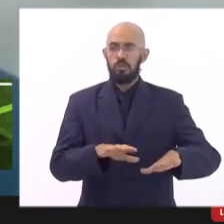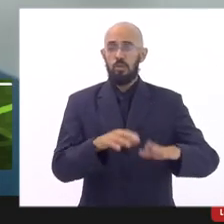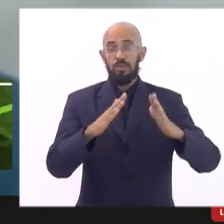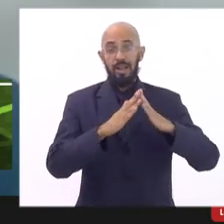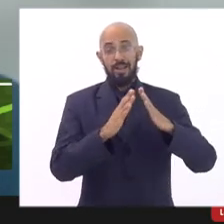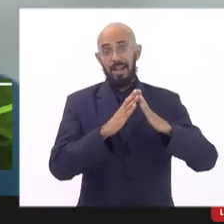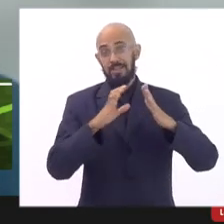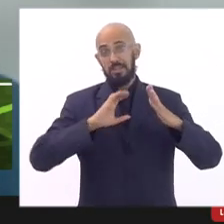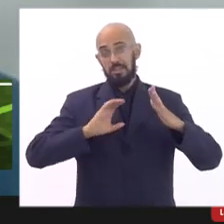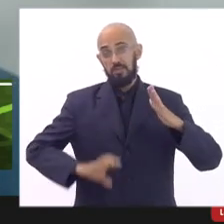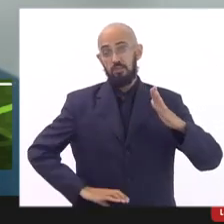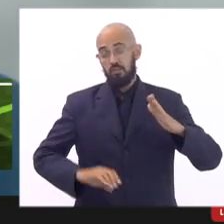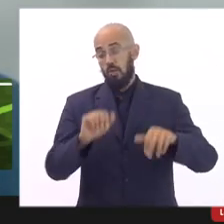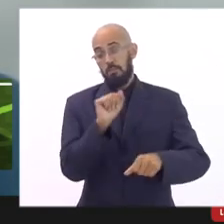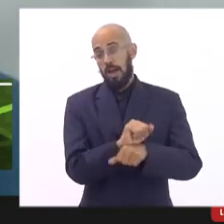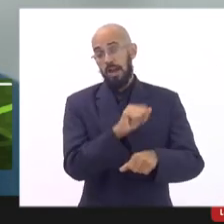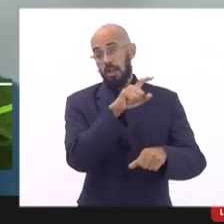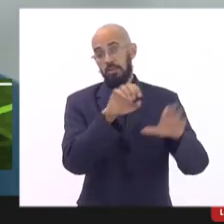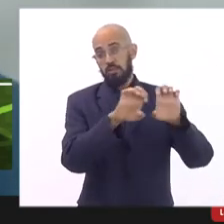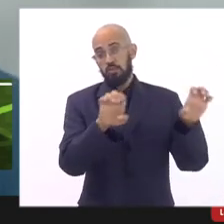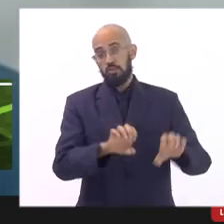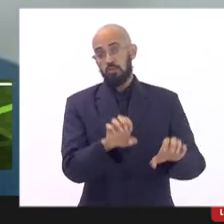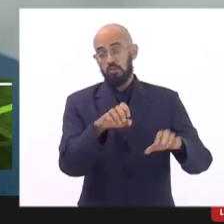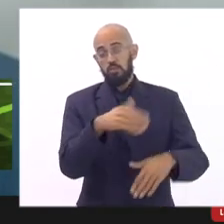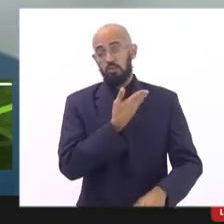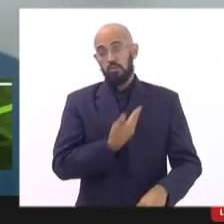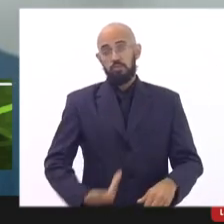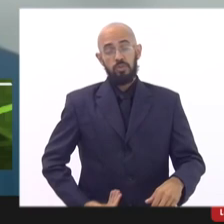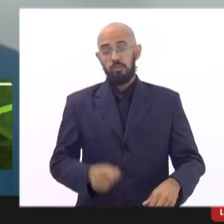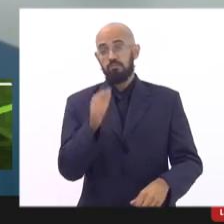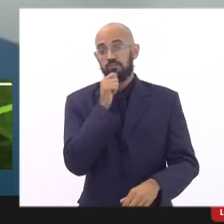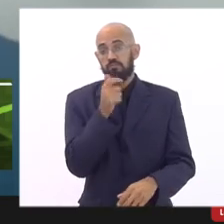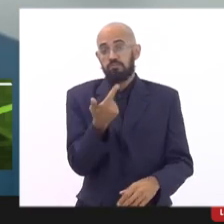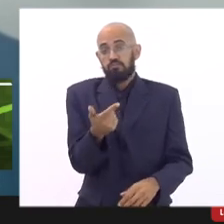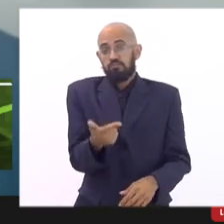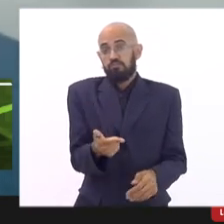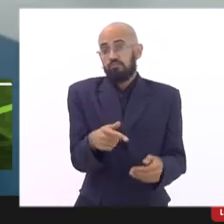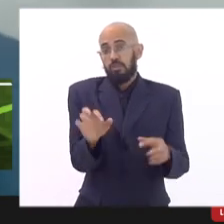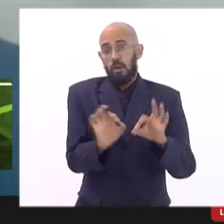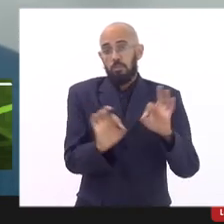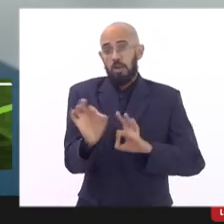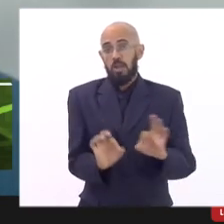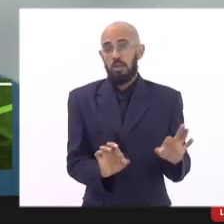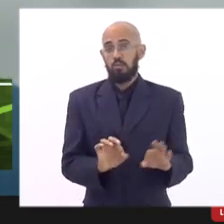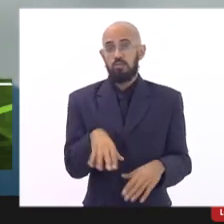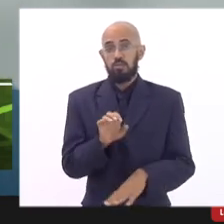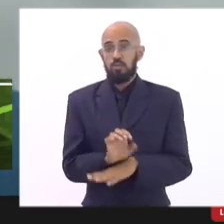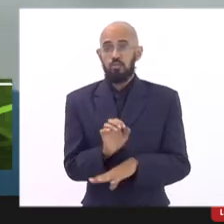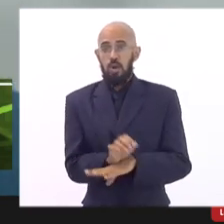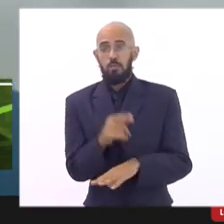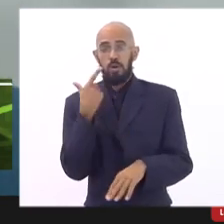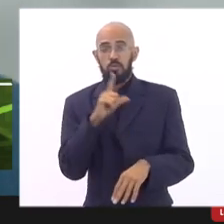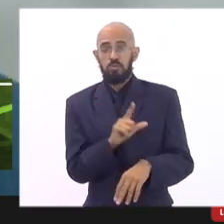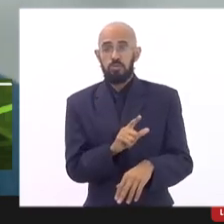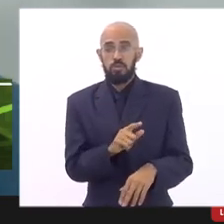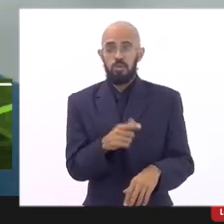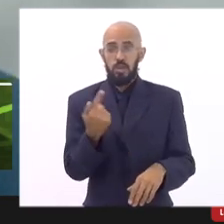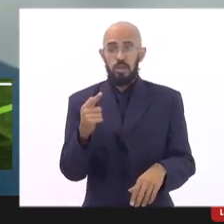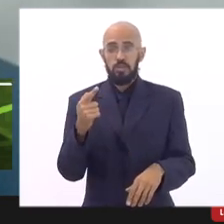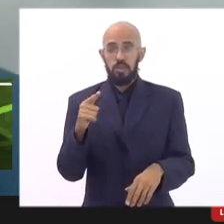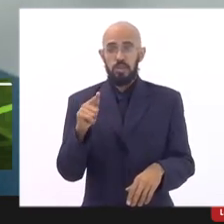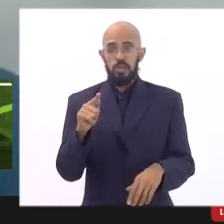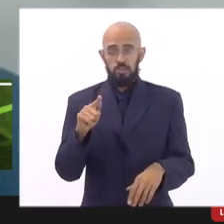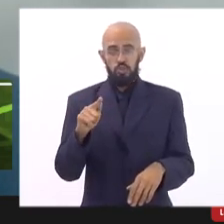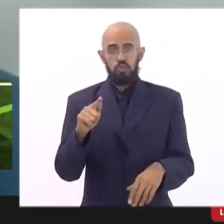na estrutura do governo e a gente não tem um plano estadual para garantir a segurança alimentar e nutricional e